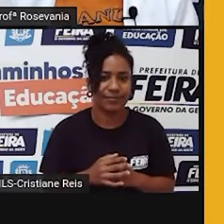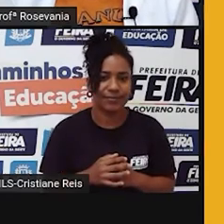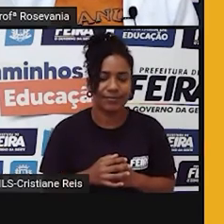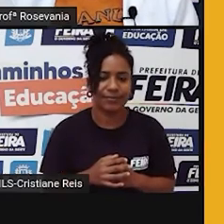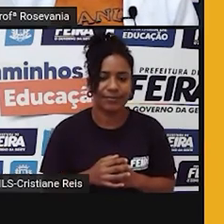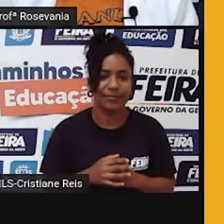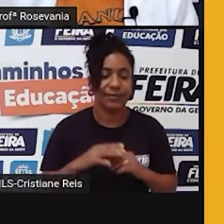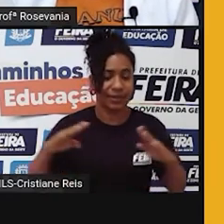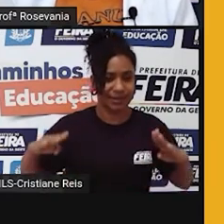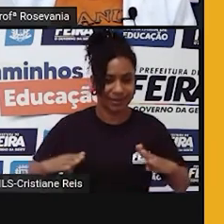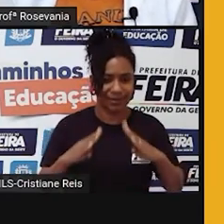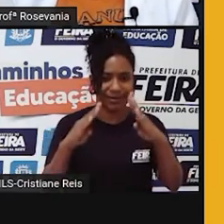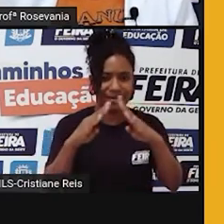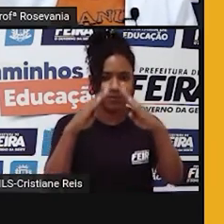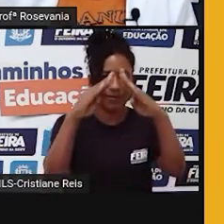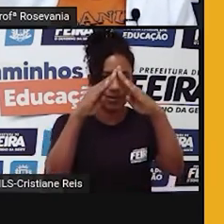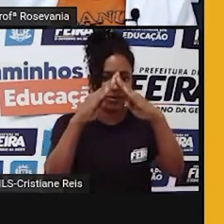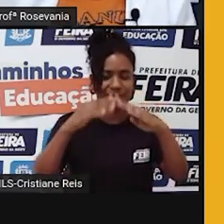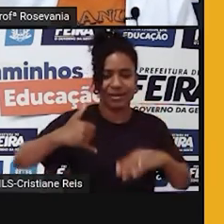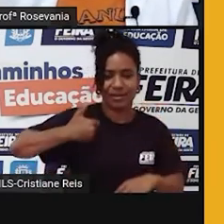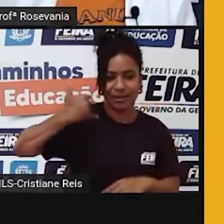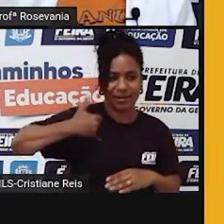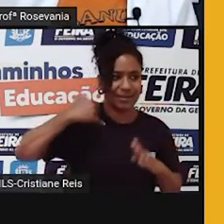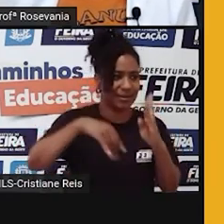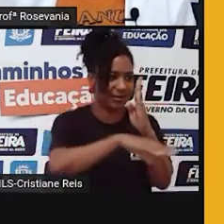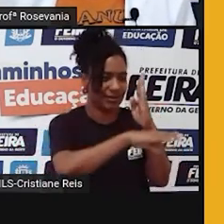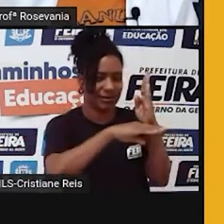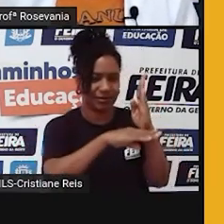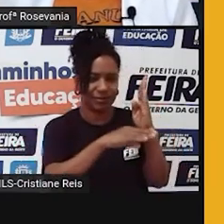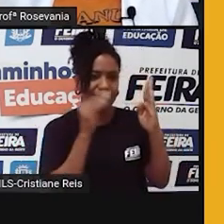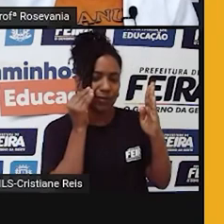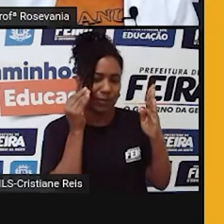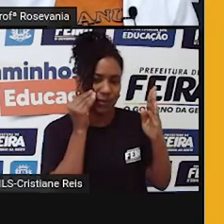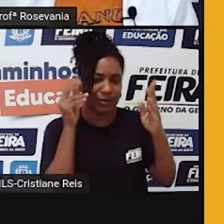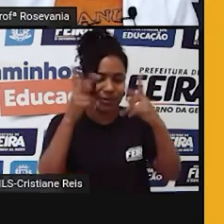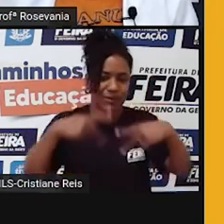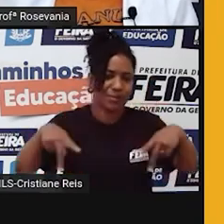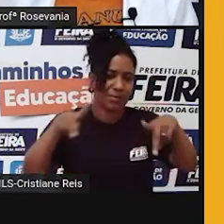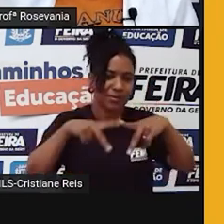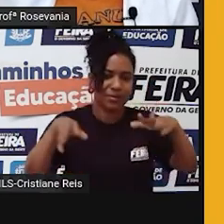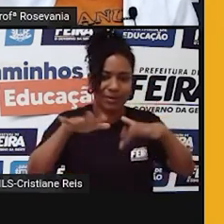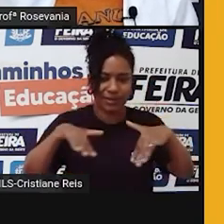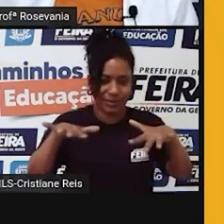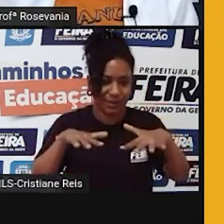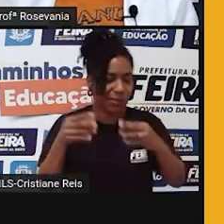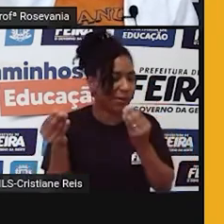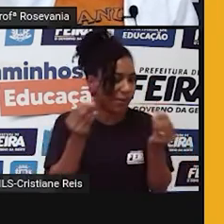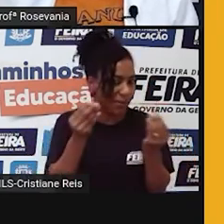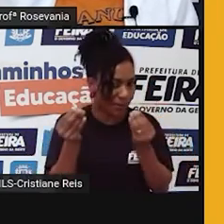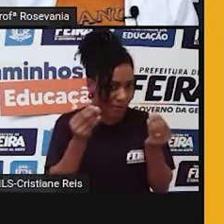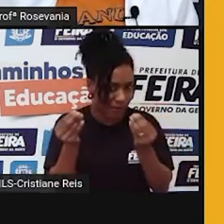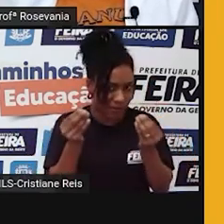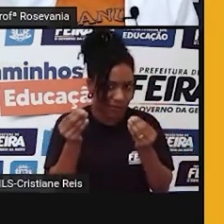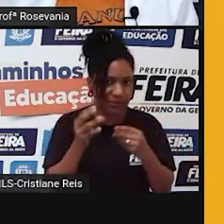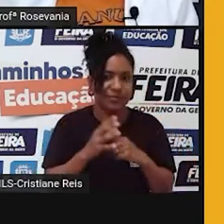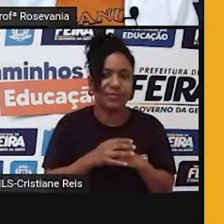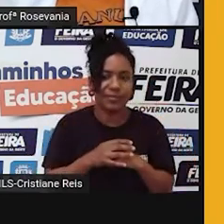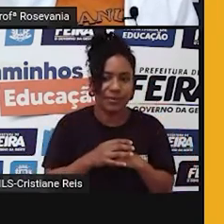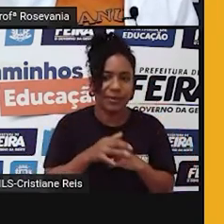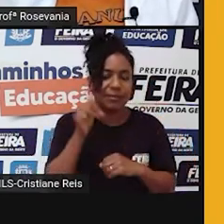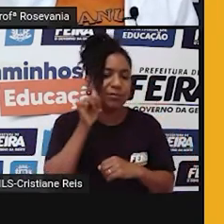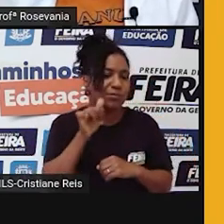essa pirâmide etária aqui, ela fala muito sobre essa população que a gente tem, né, e as mulheres também